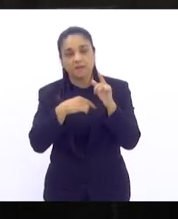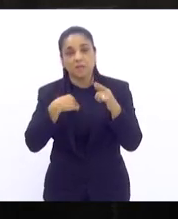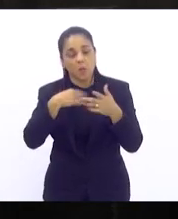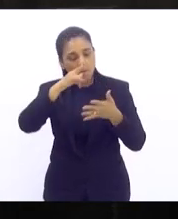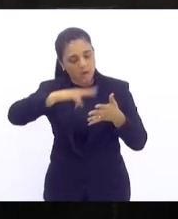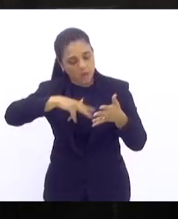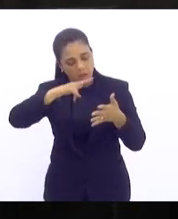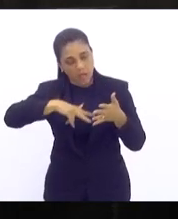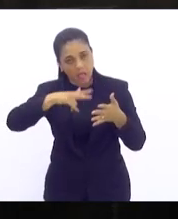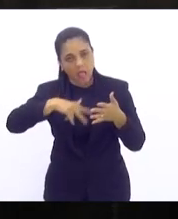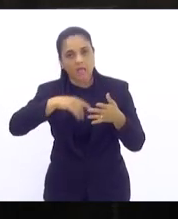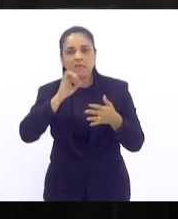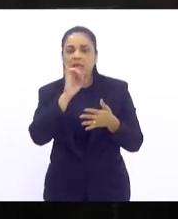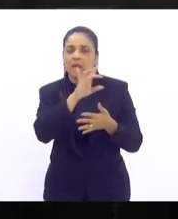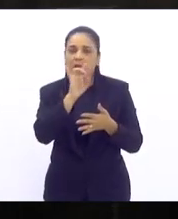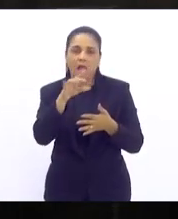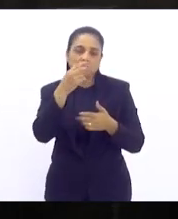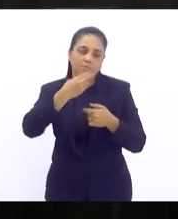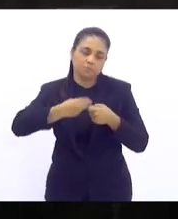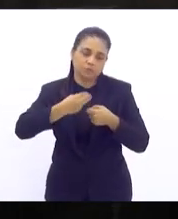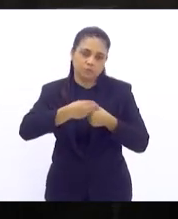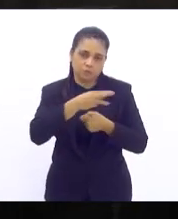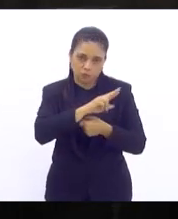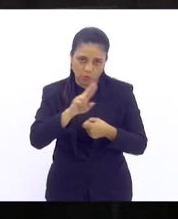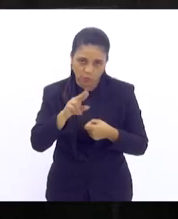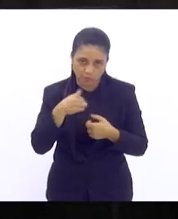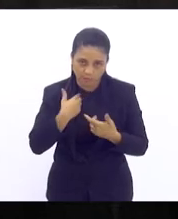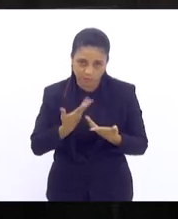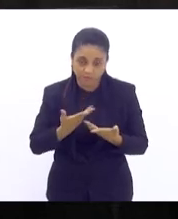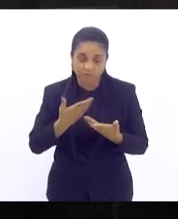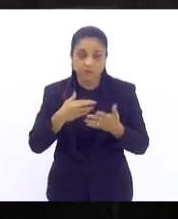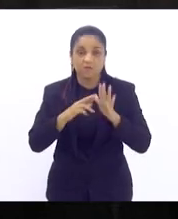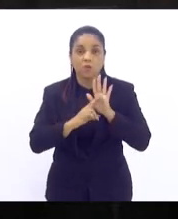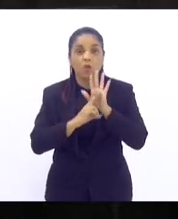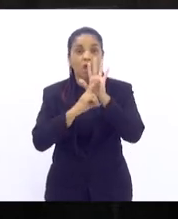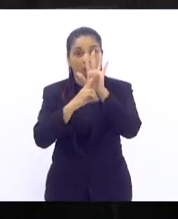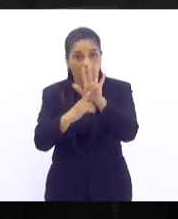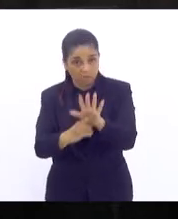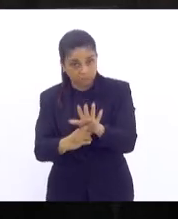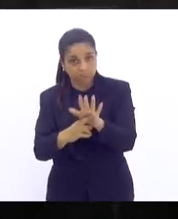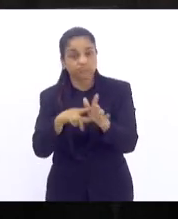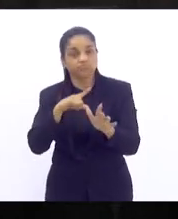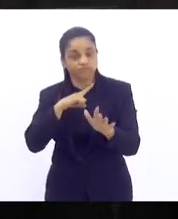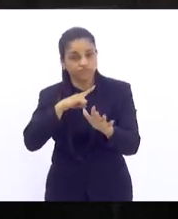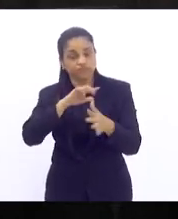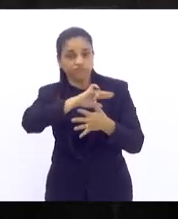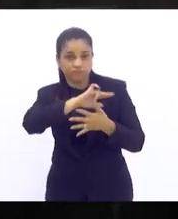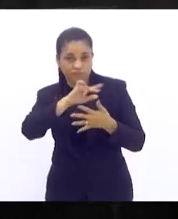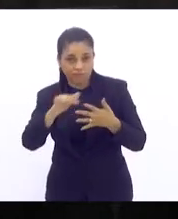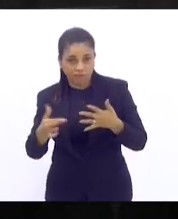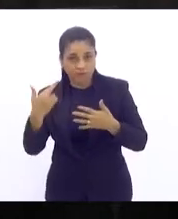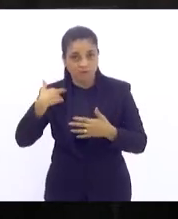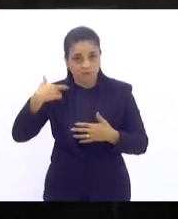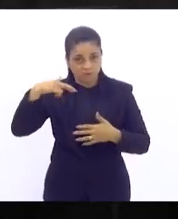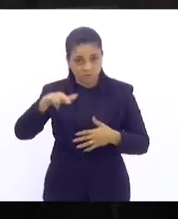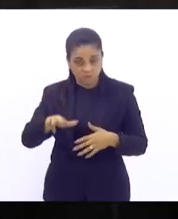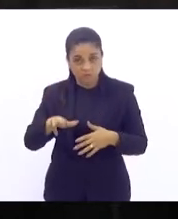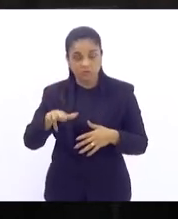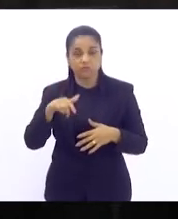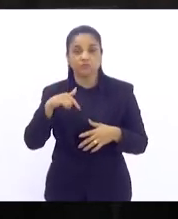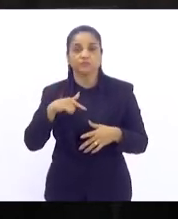o meu tempo eu listando município ou município ou seja foi representativa diversa e com atores